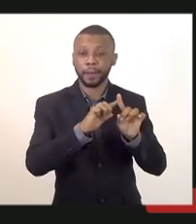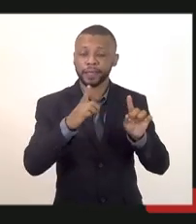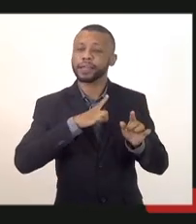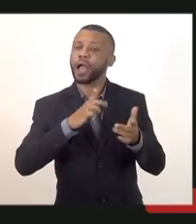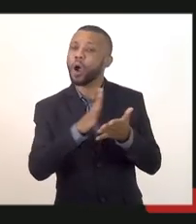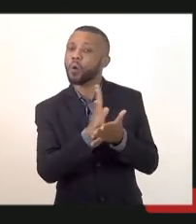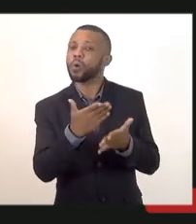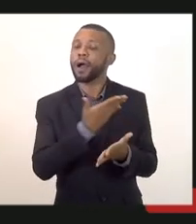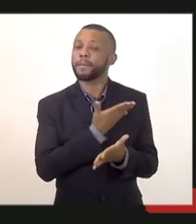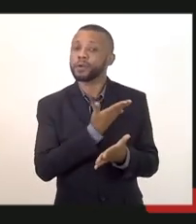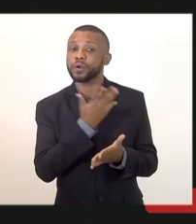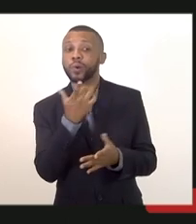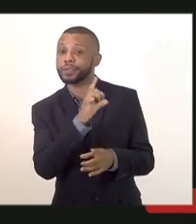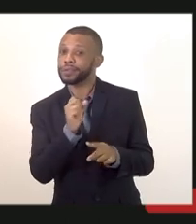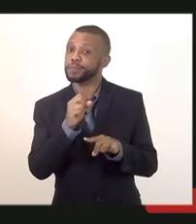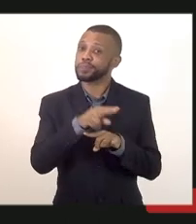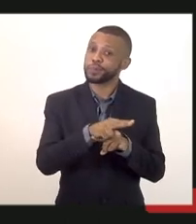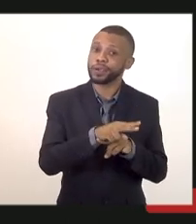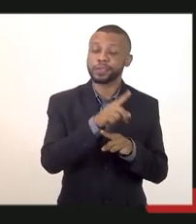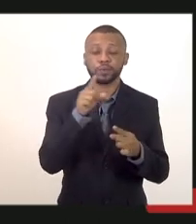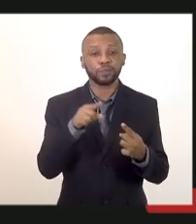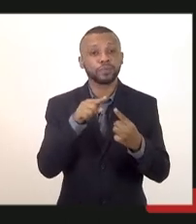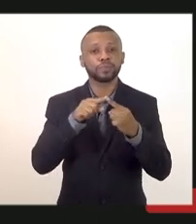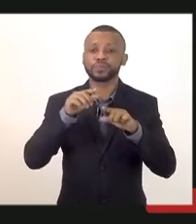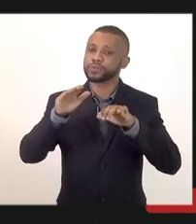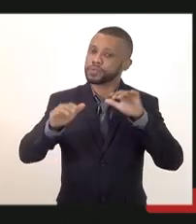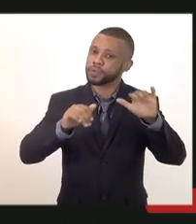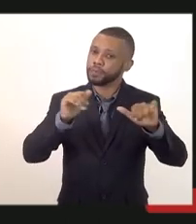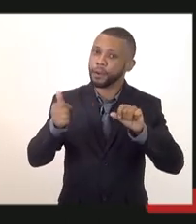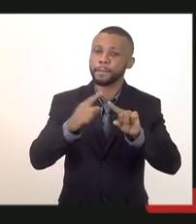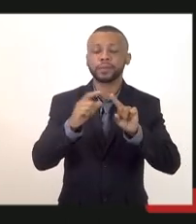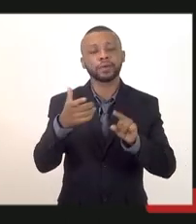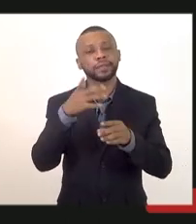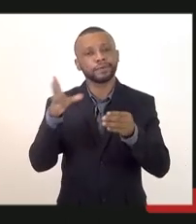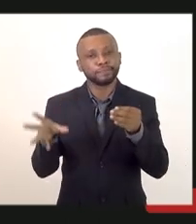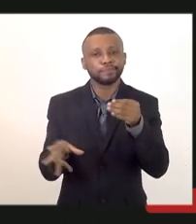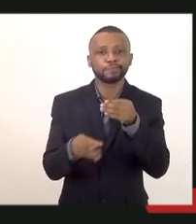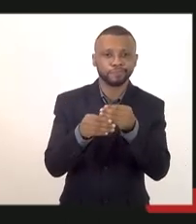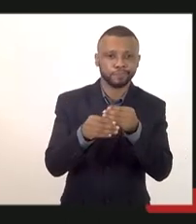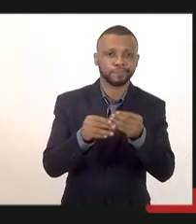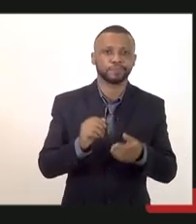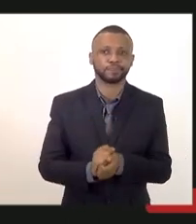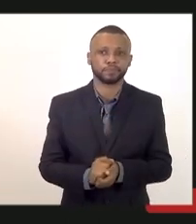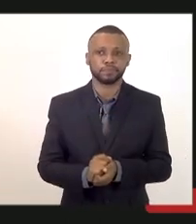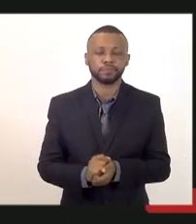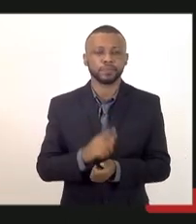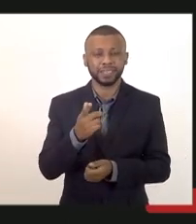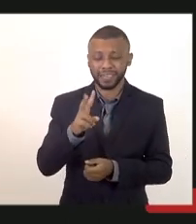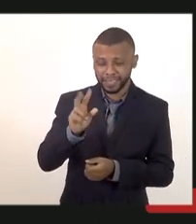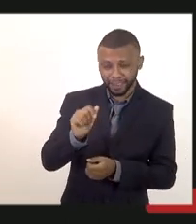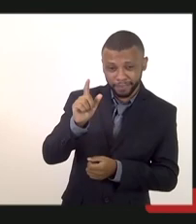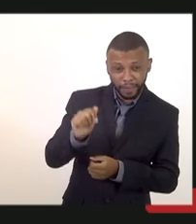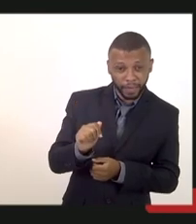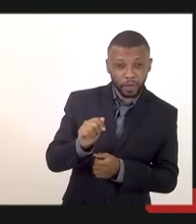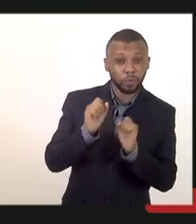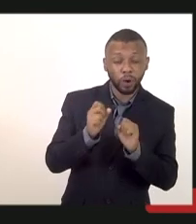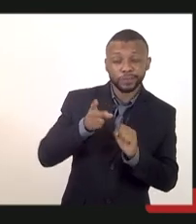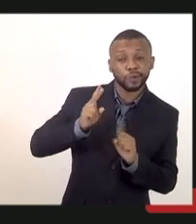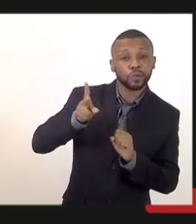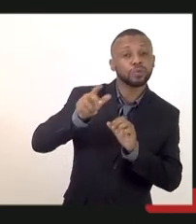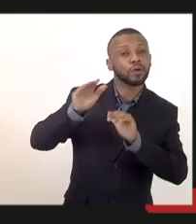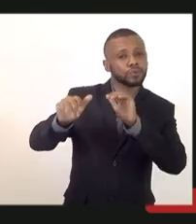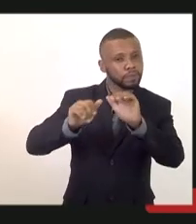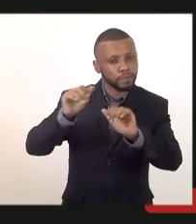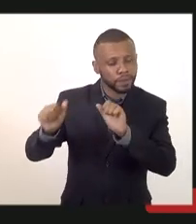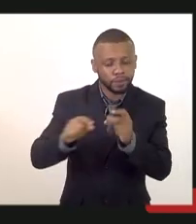essa intenção de chamamento mas eu queria ponderar isso as 28 vagas não podem ser preenchidas dando continuidade ao chamamento e